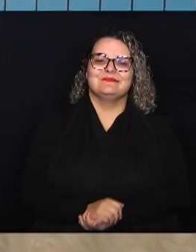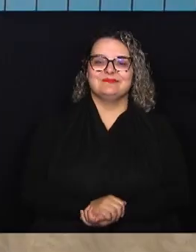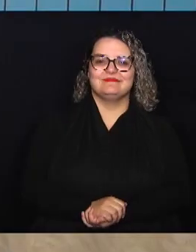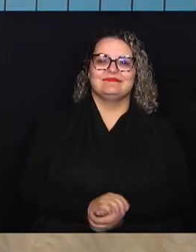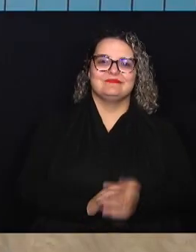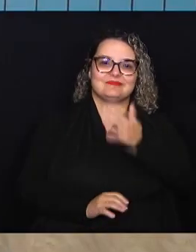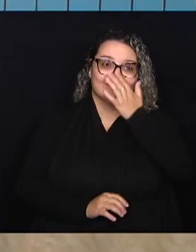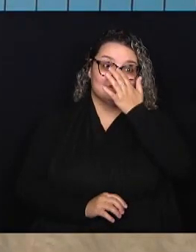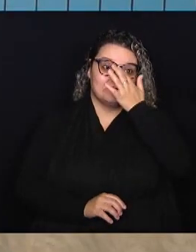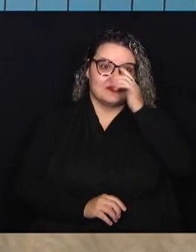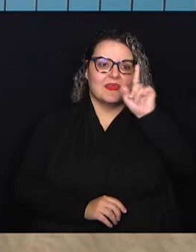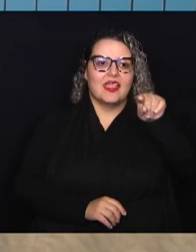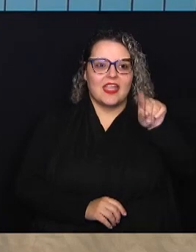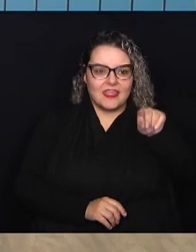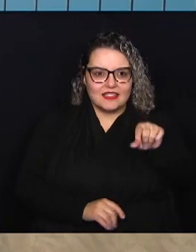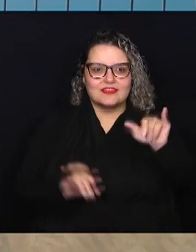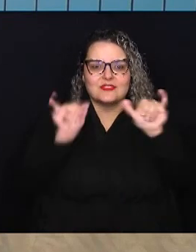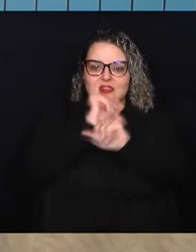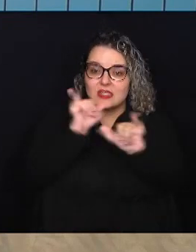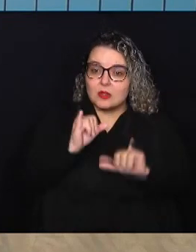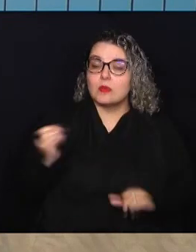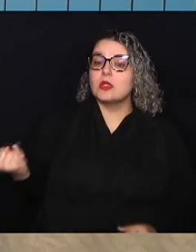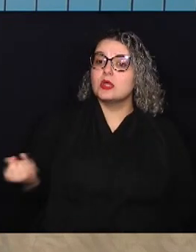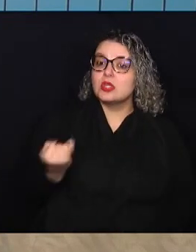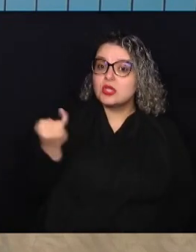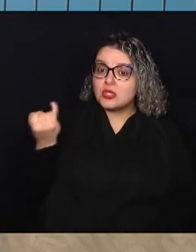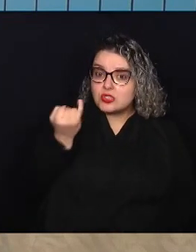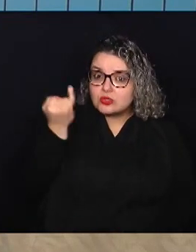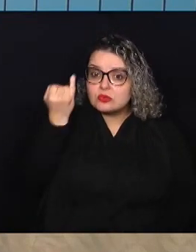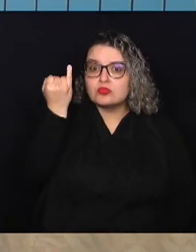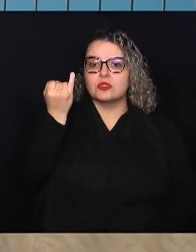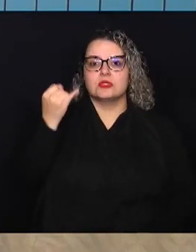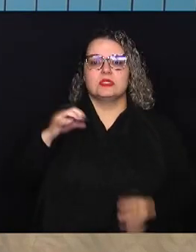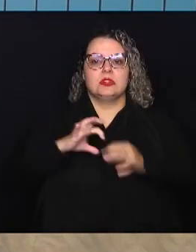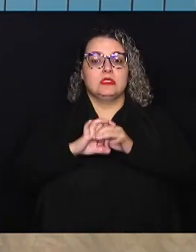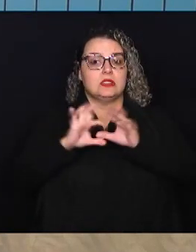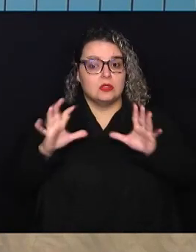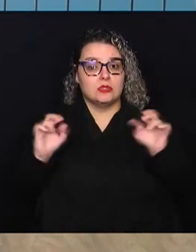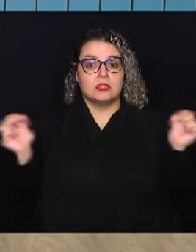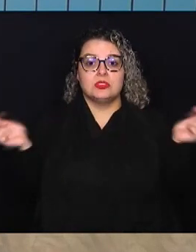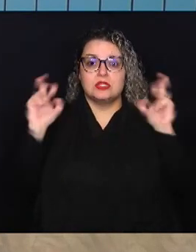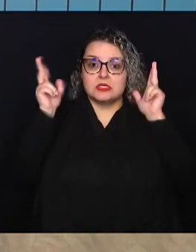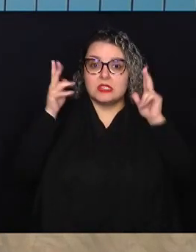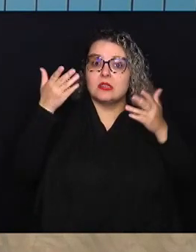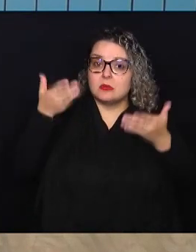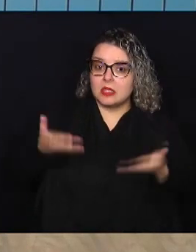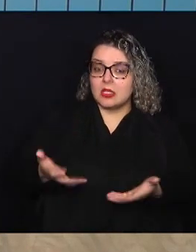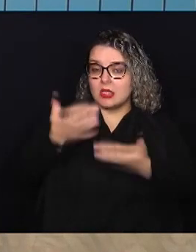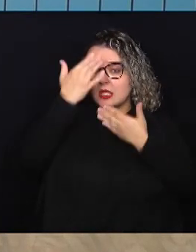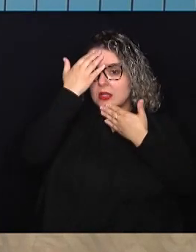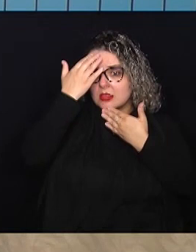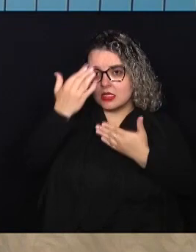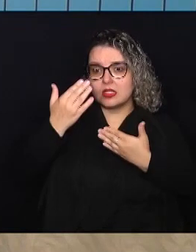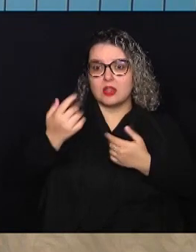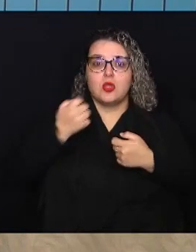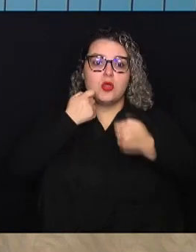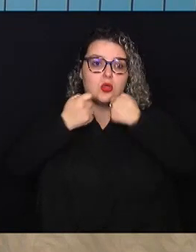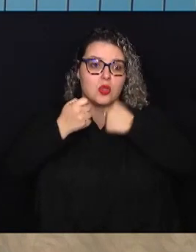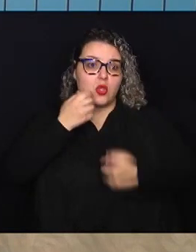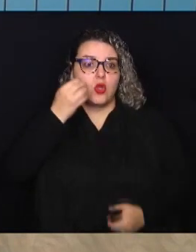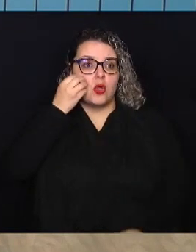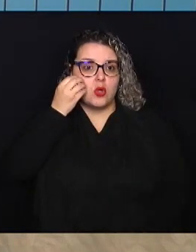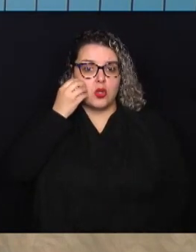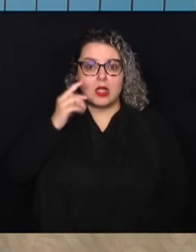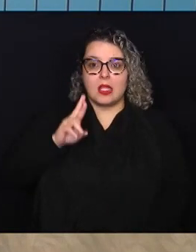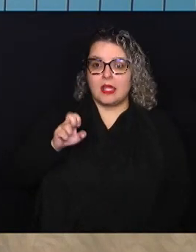É isso mesmo, recado importantíssimo. A gente deixa este alerta aqui. Quero agradecer ao nosso repórter André Aranha, a